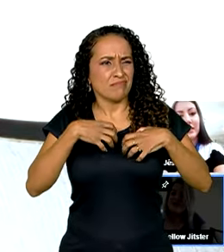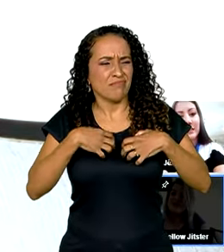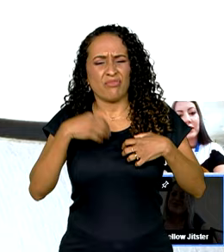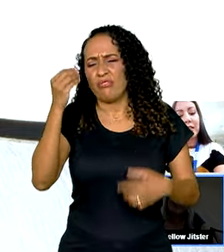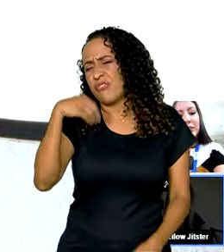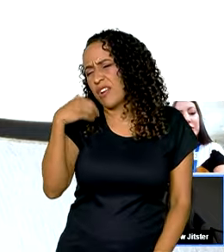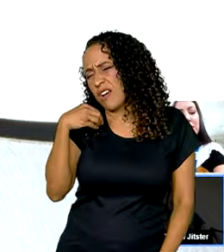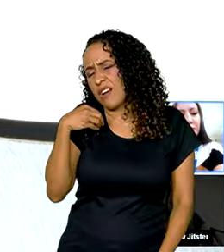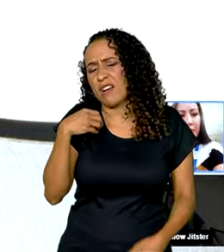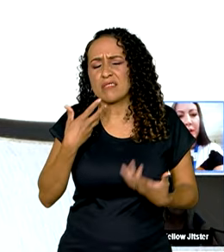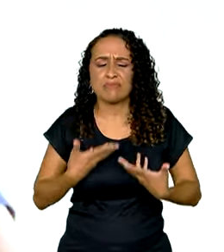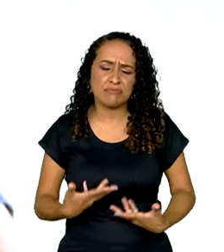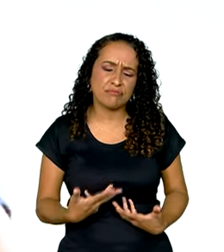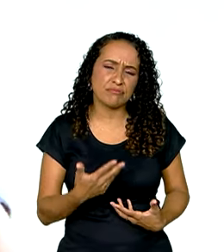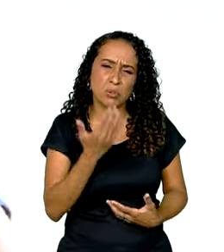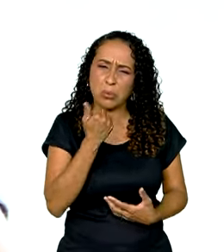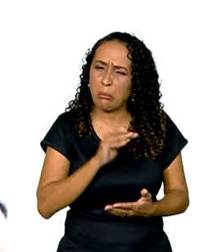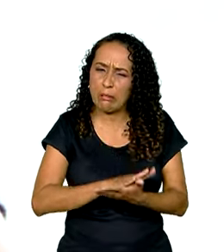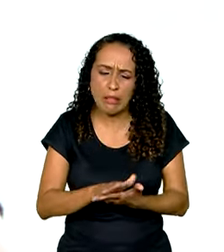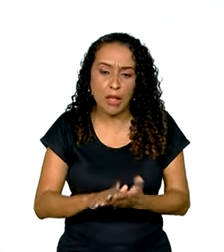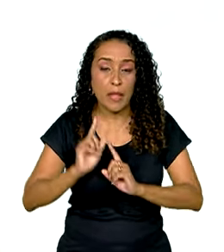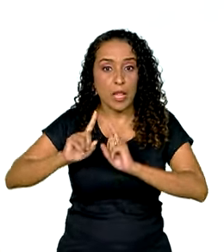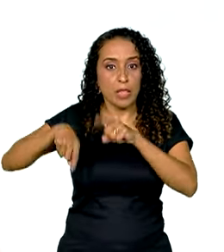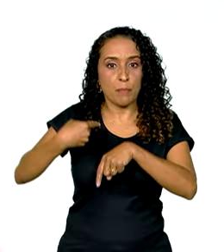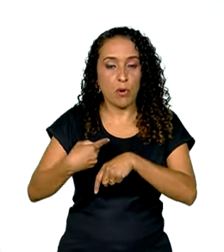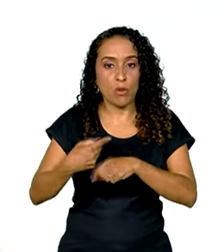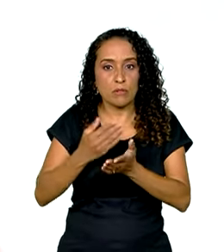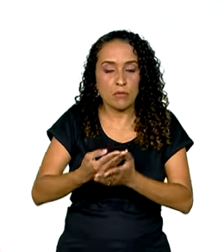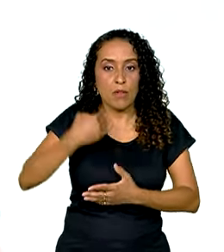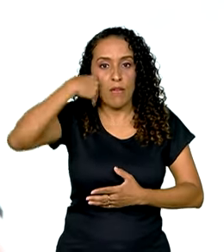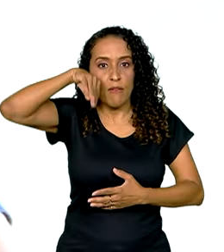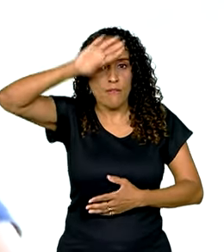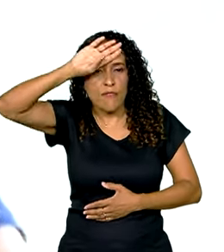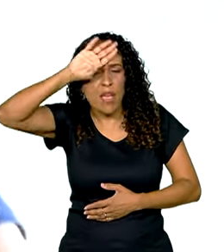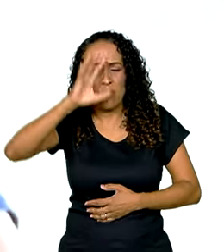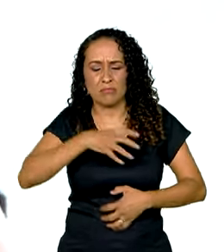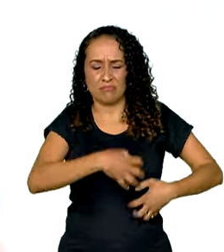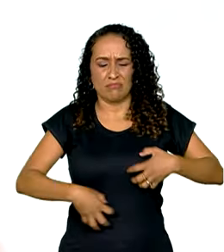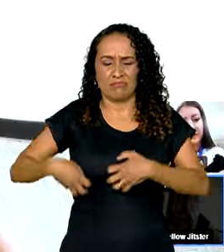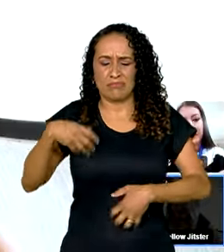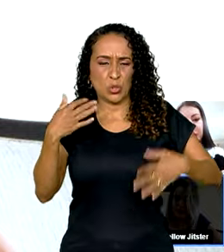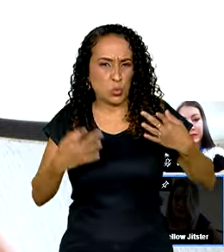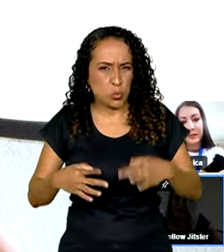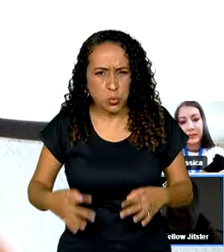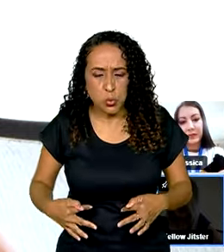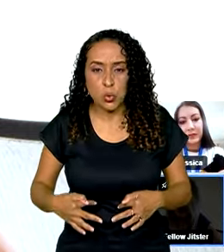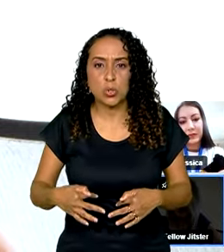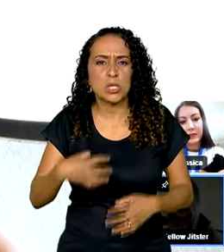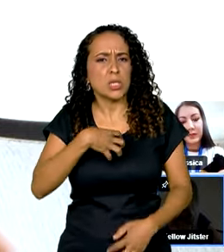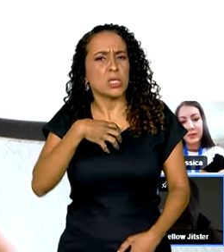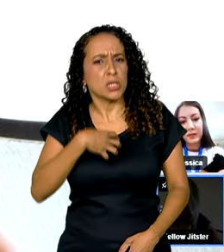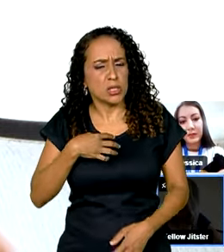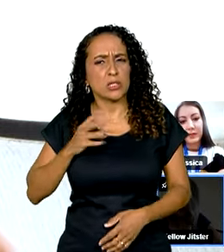indisposta e sem apetite. Logo depois, vieram a febre alta, enjoo e dores no corpo. Os sintomas